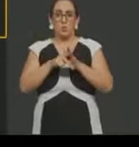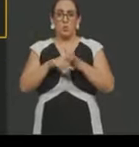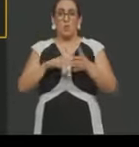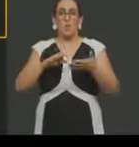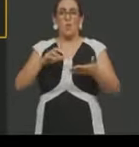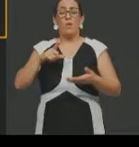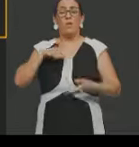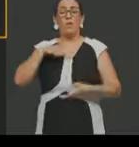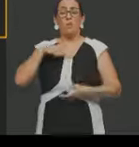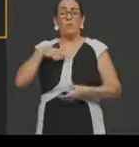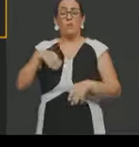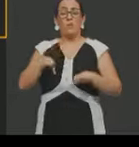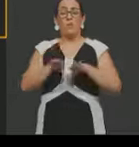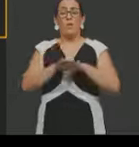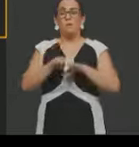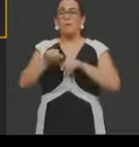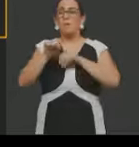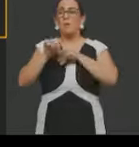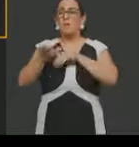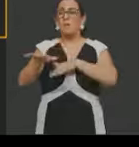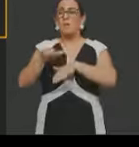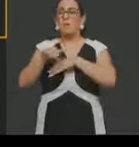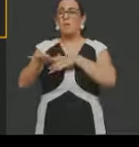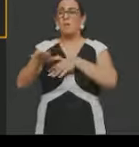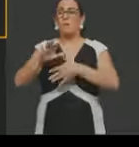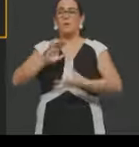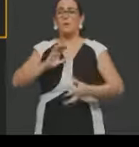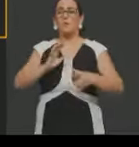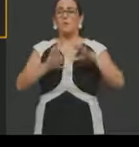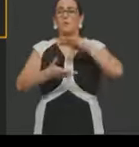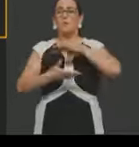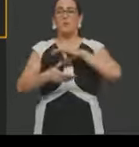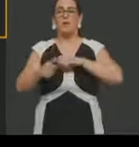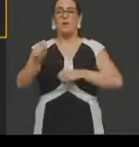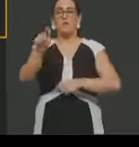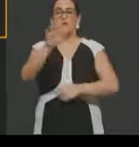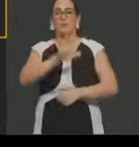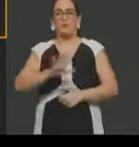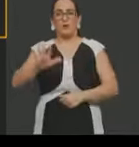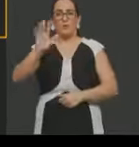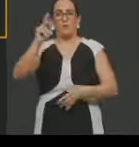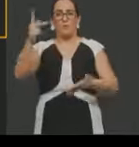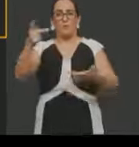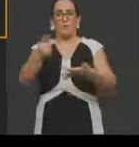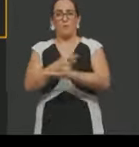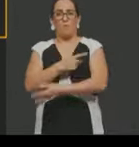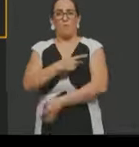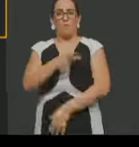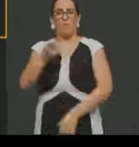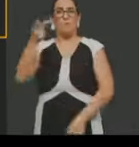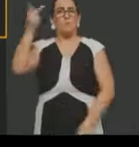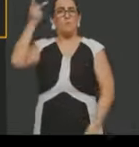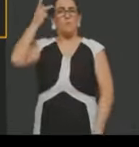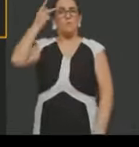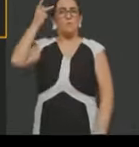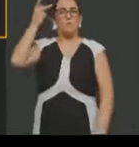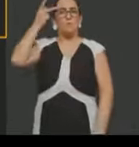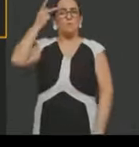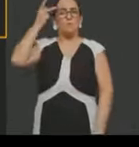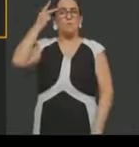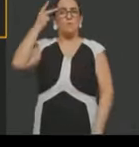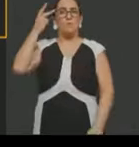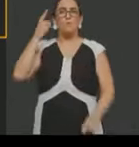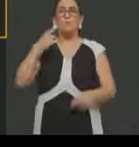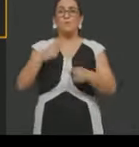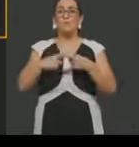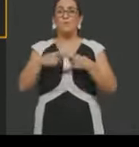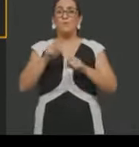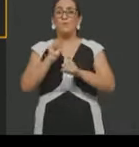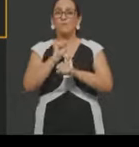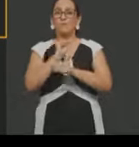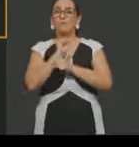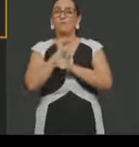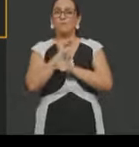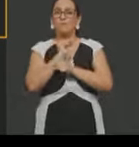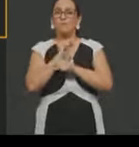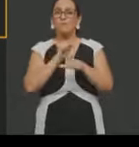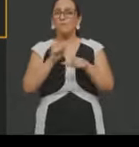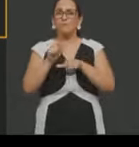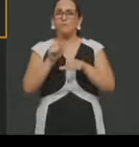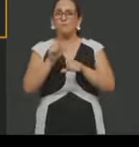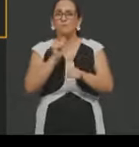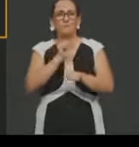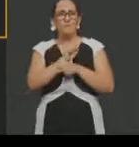gente tem movimentos, como a exemplo da greve geral que acontece em São Paulo, que vai parar mesmo, né, onde os trabalhadores